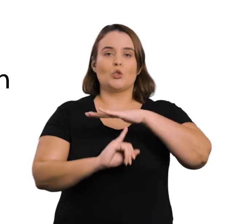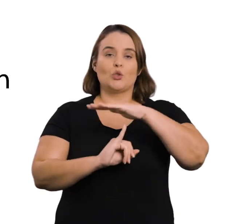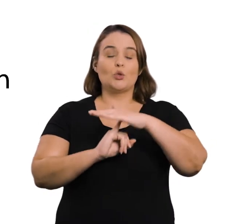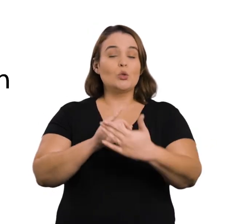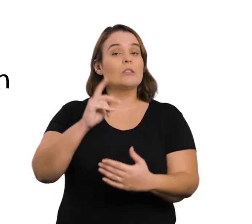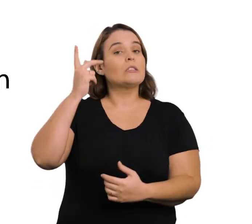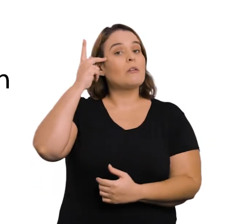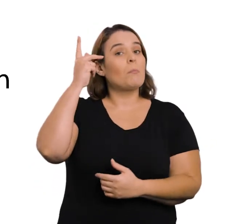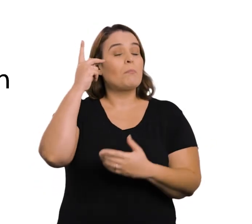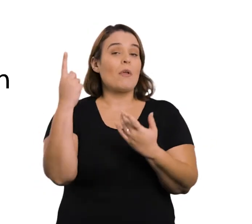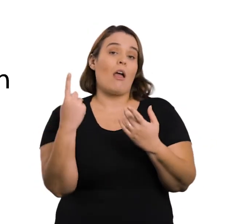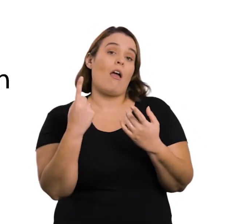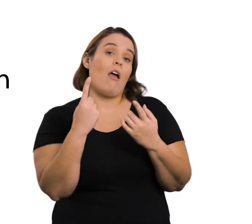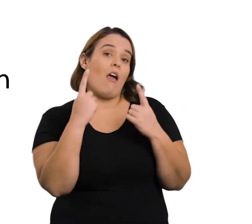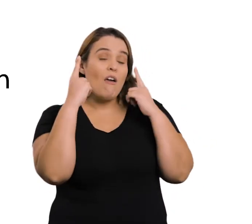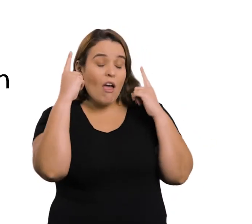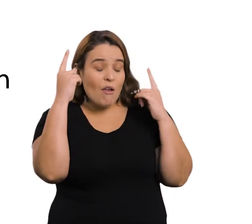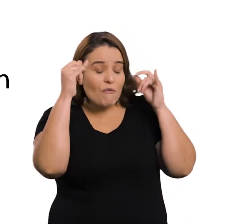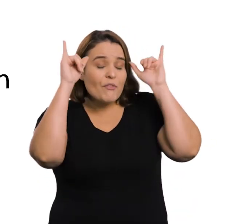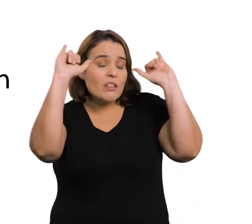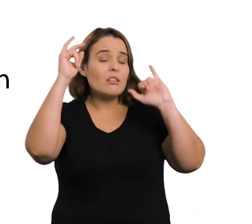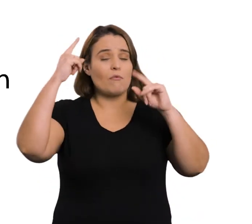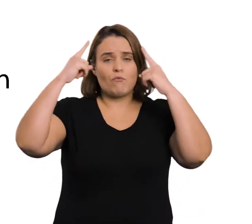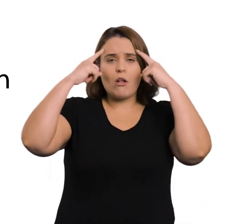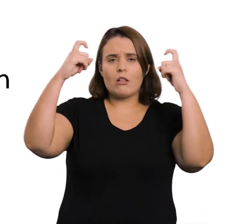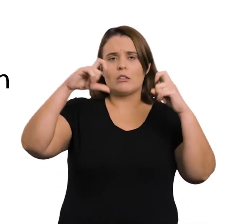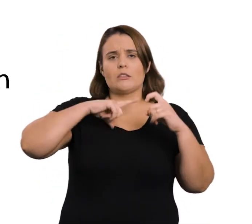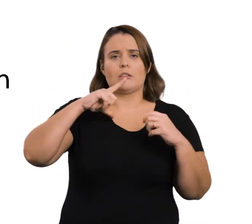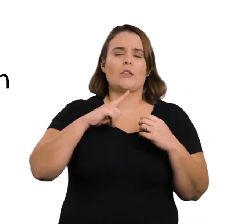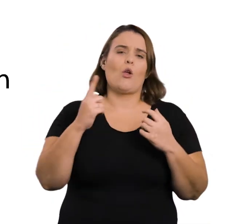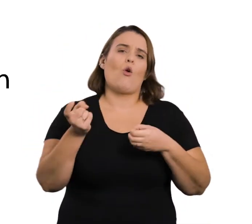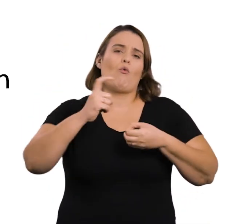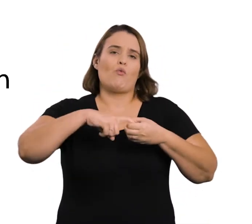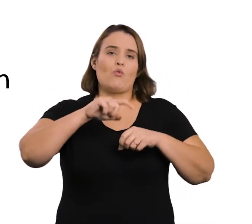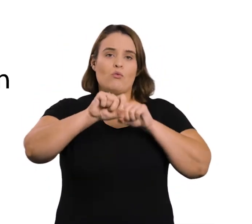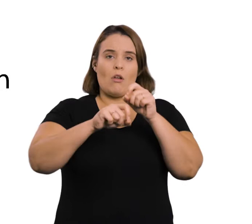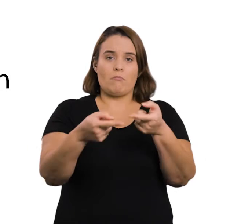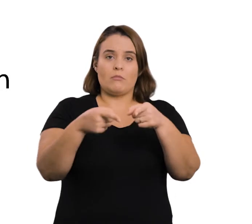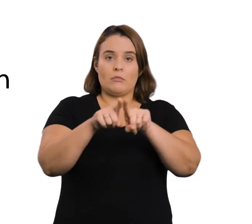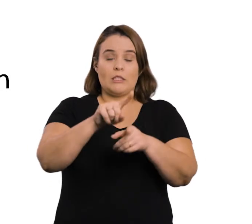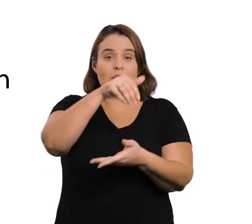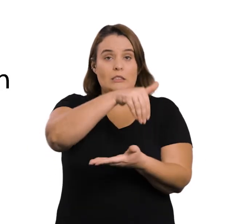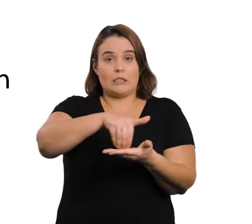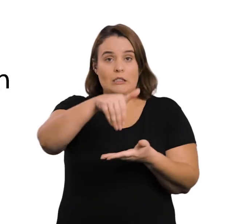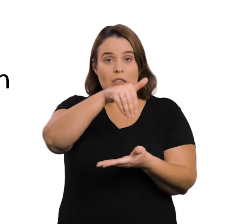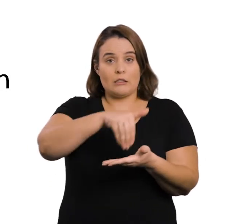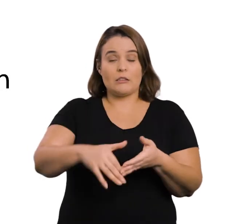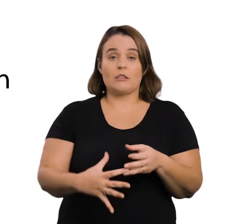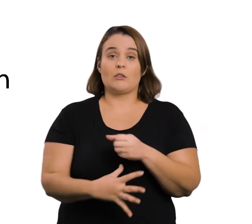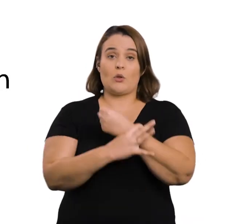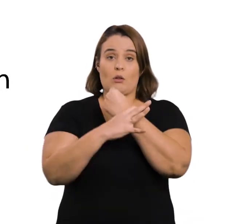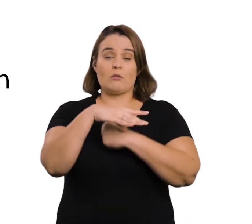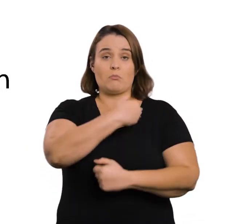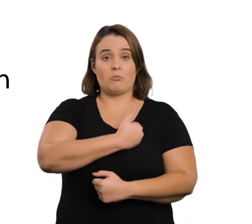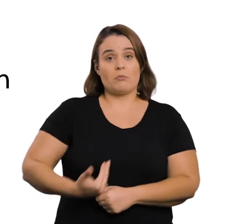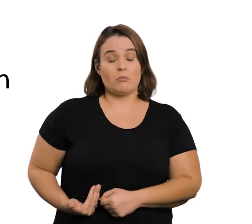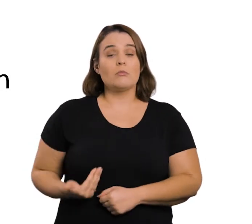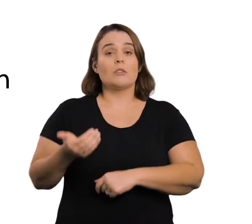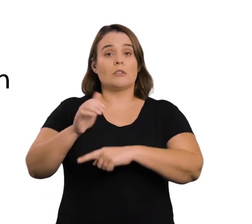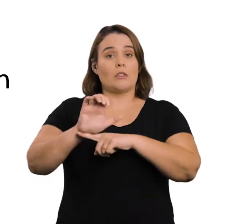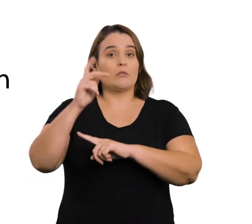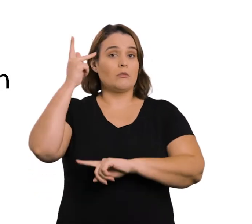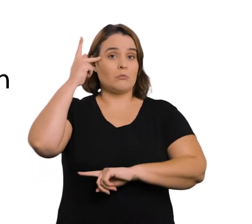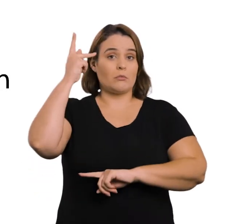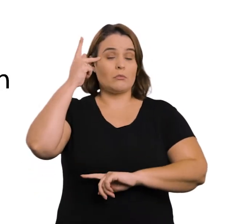denúncia são geridos pelo Instituto São Paulo contra a Violência e funciona com base em um convênio firmado com a Secretaria da